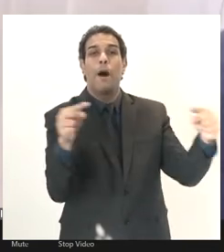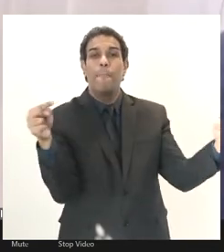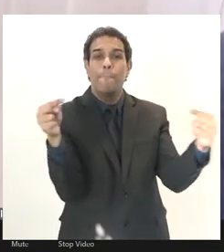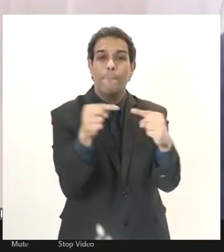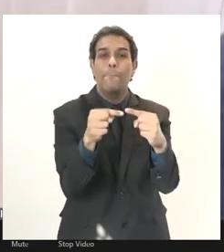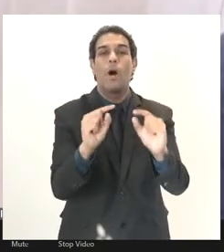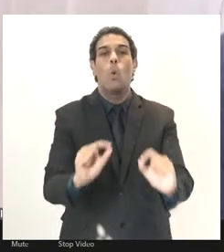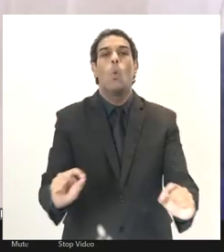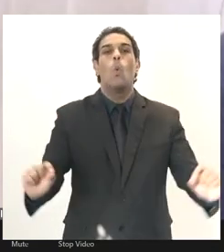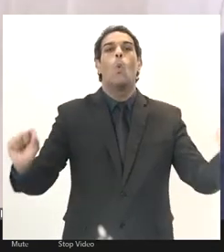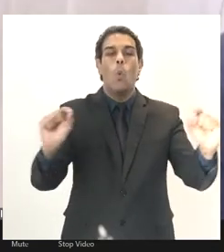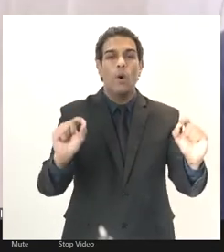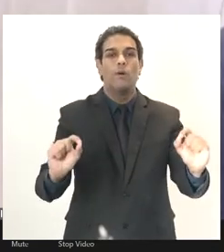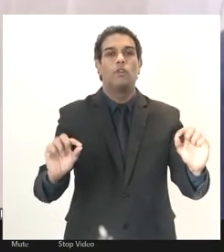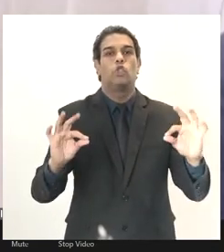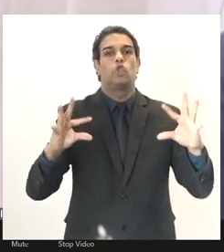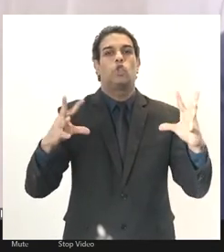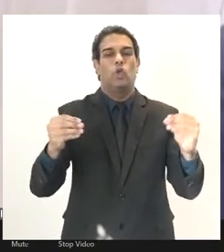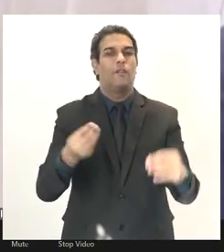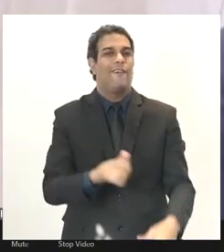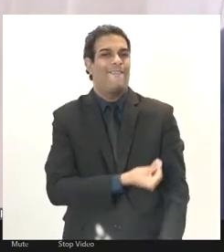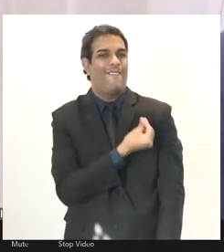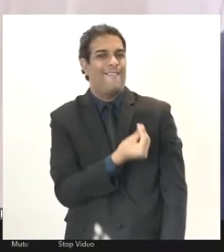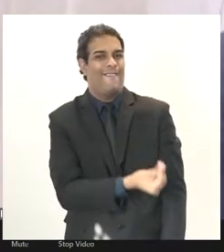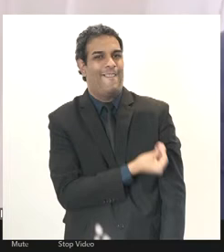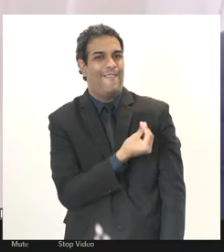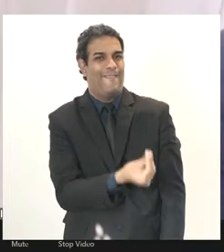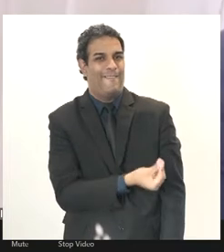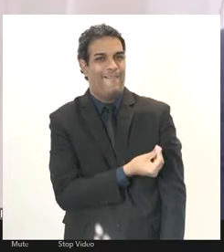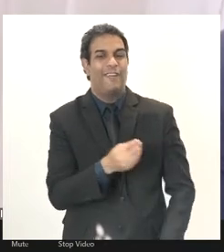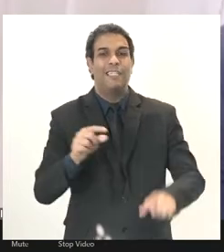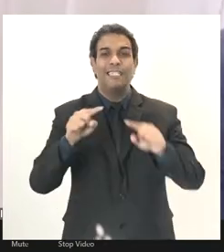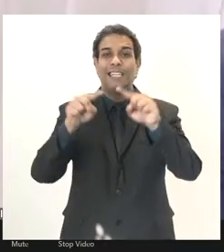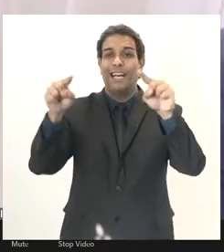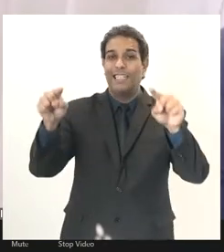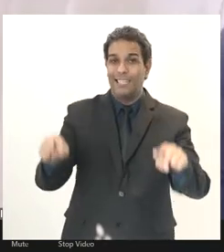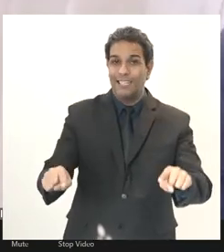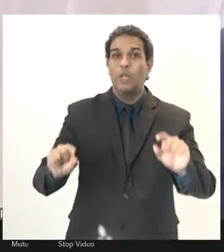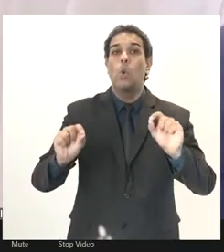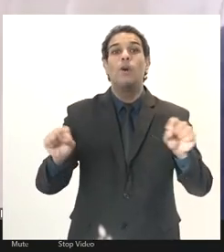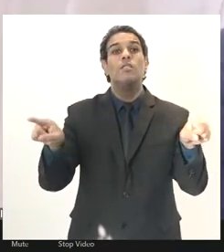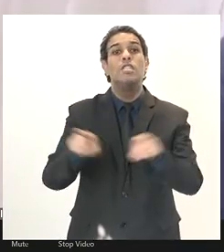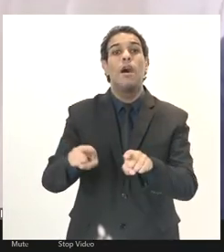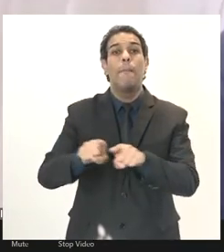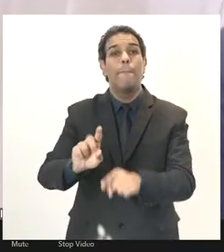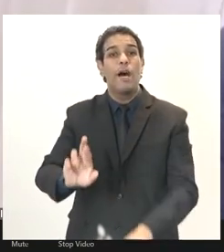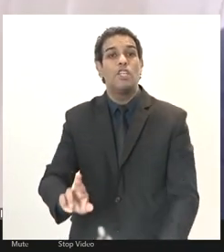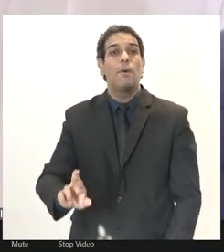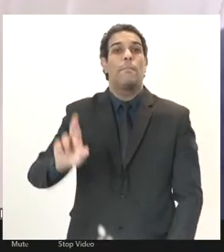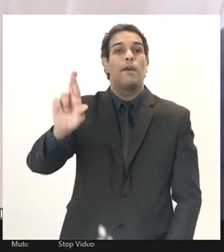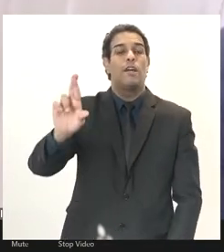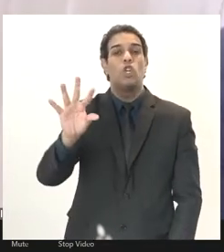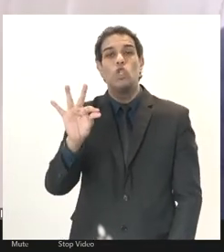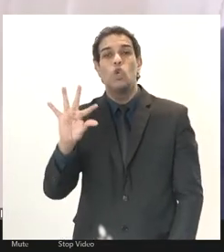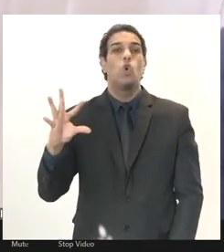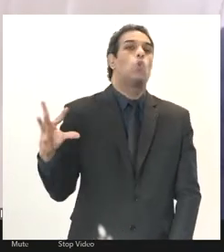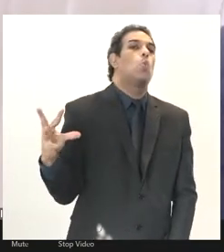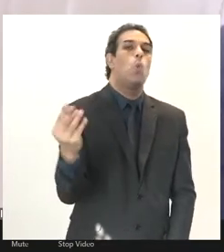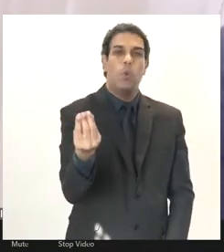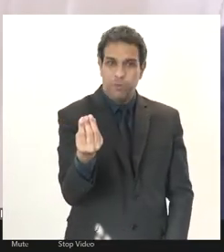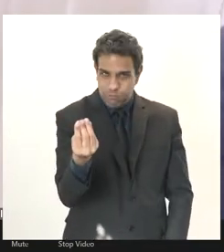para que esteja presente os servidores ou melhor os sindicatos do Sul